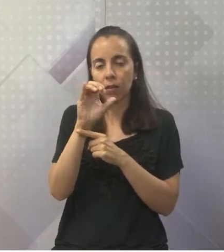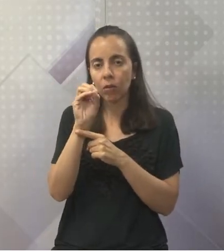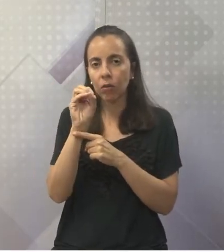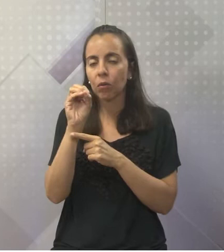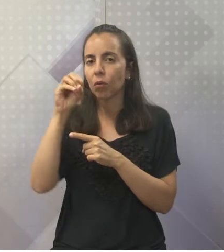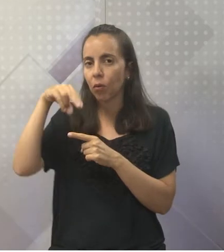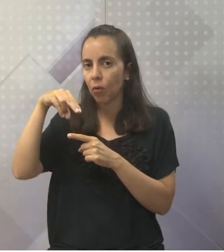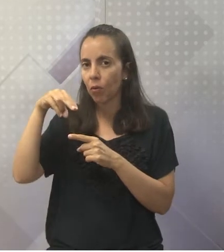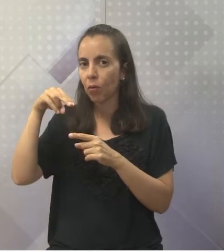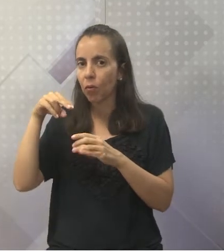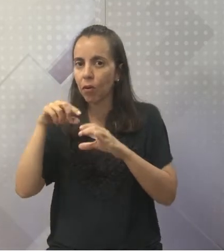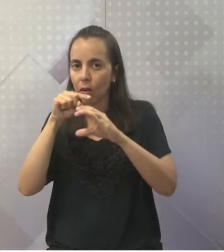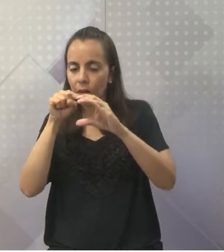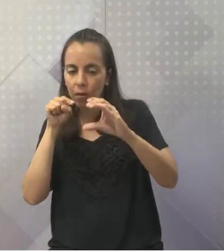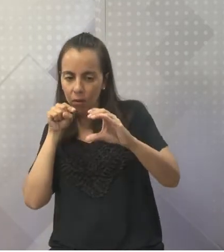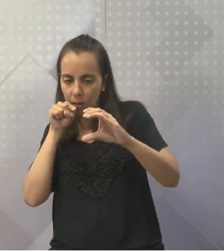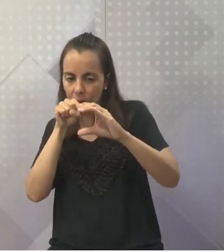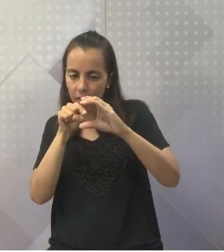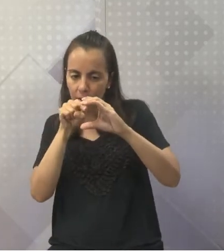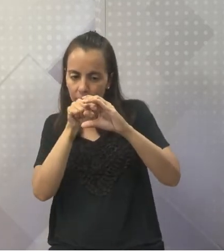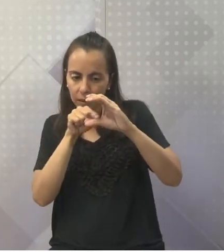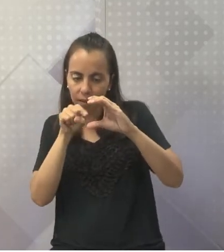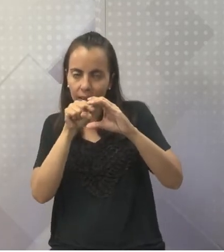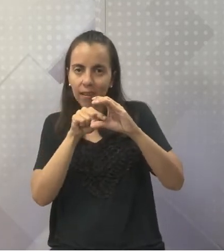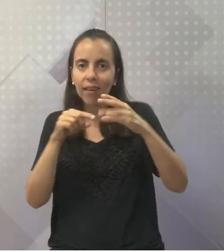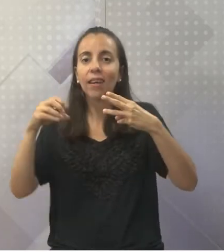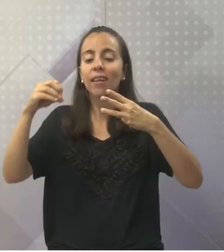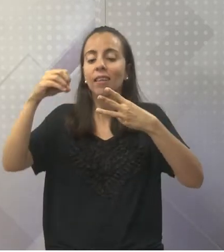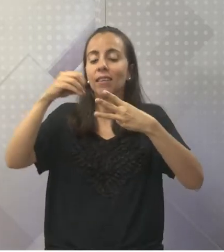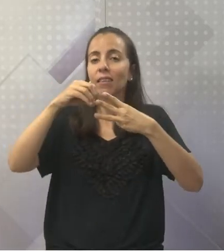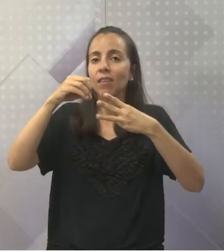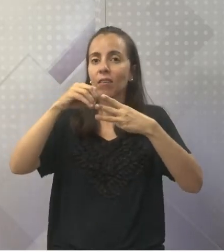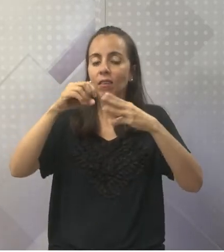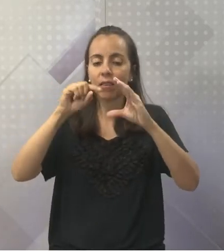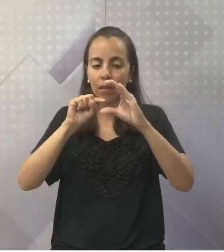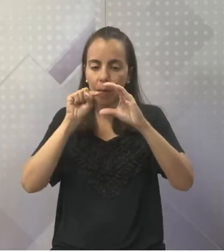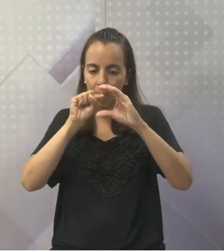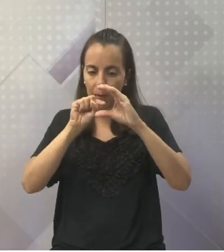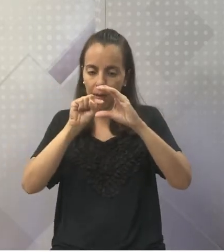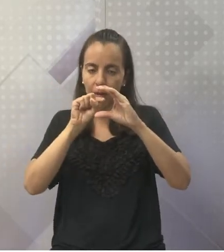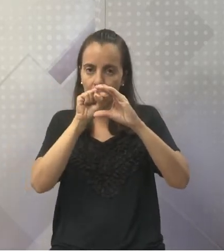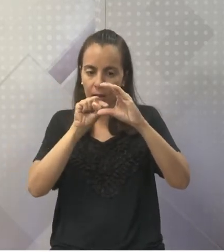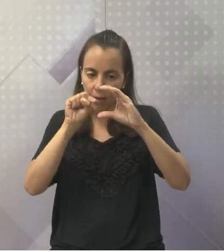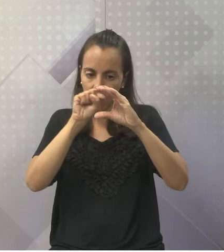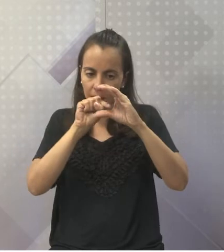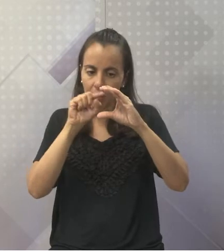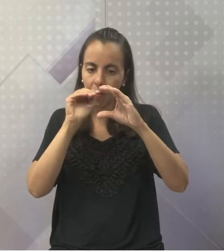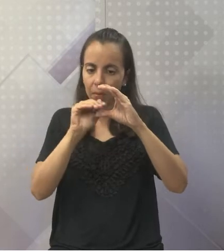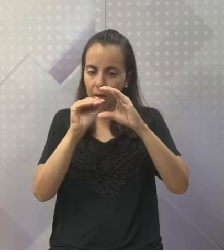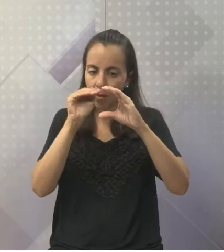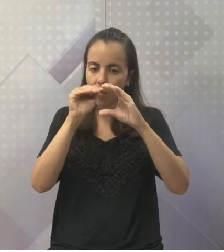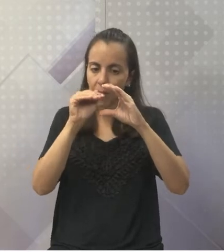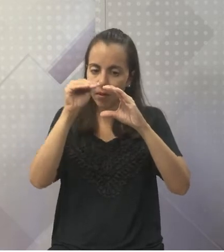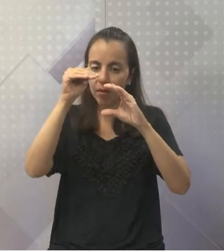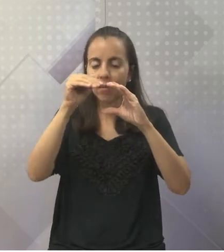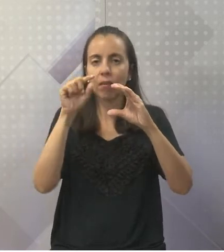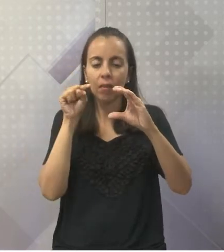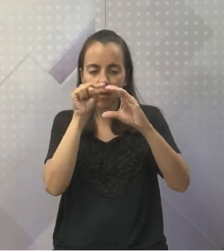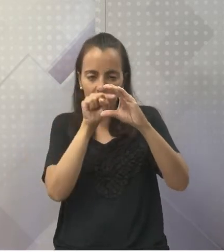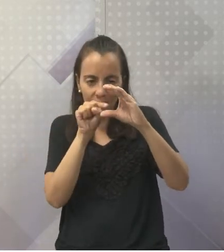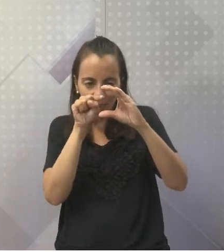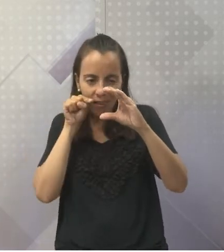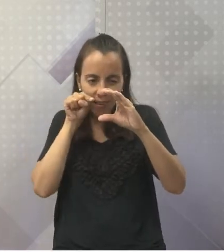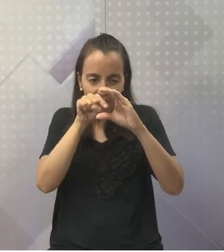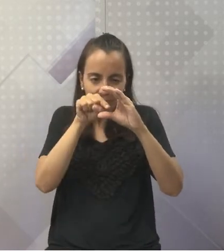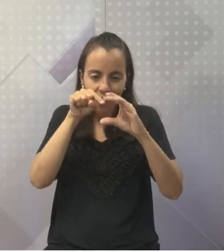célula pode ter três partes principais. Membrana, citoplasma e núcleo. Opa!